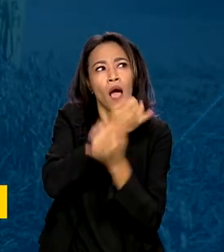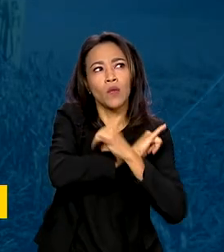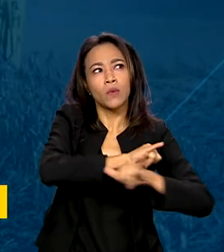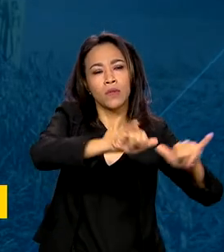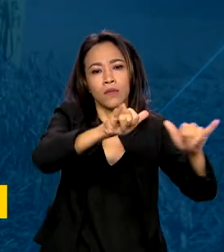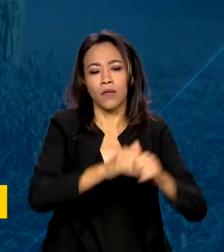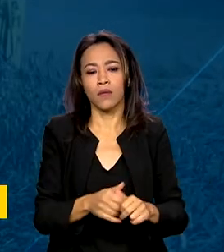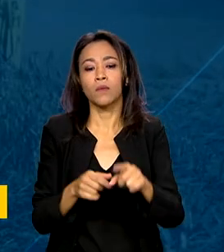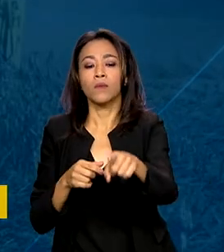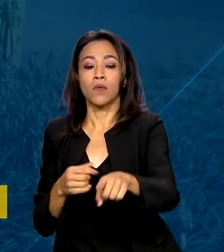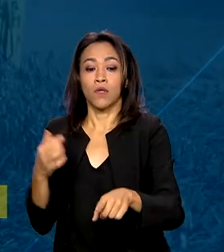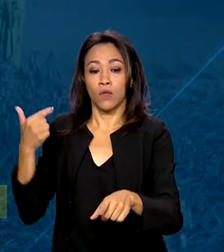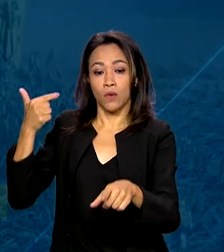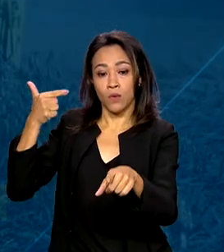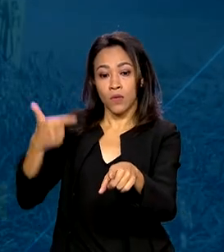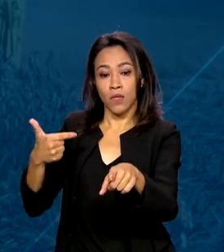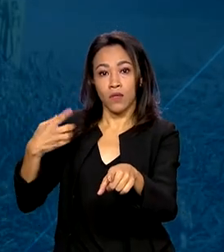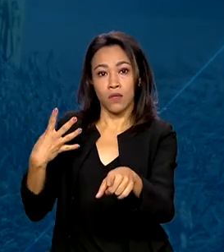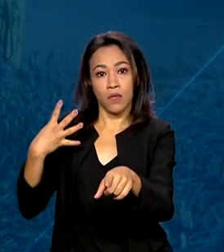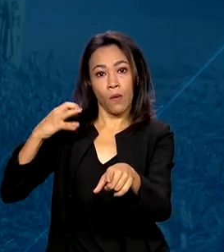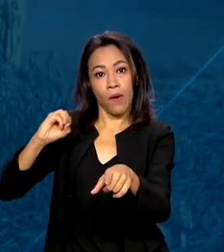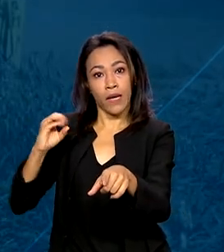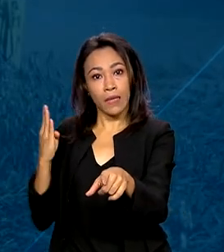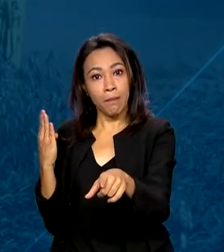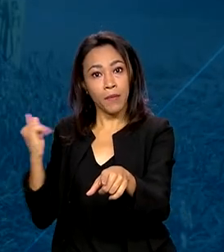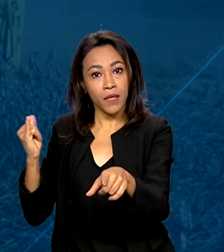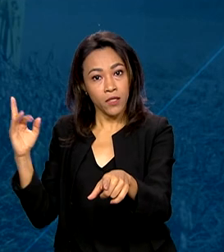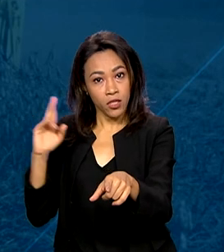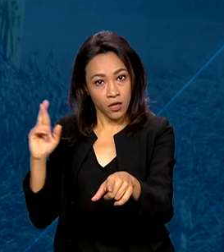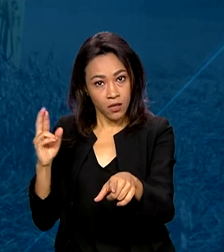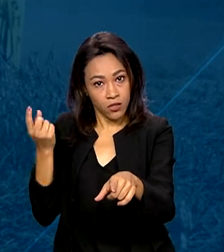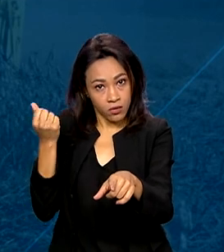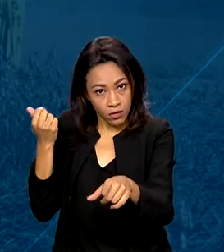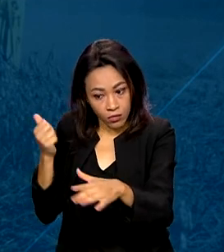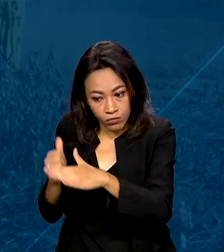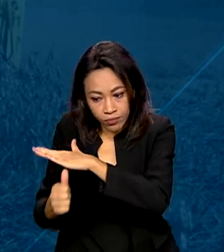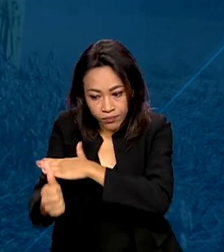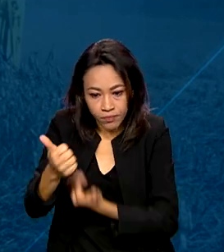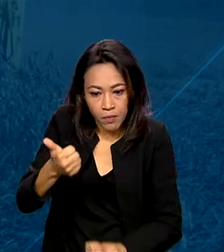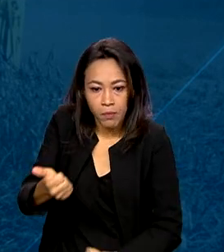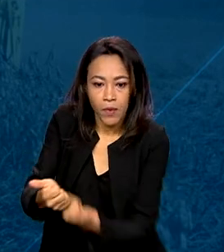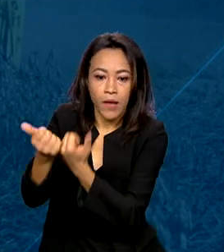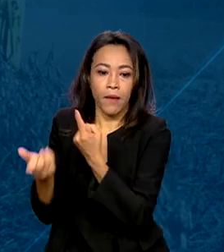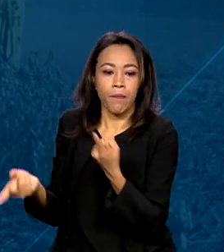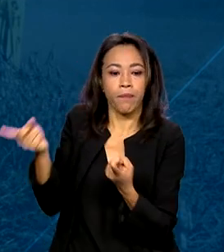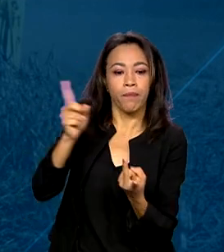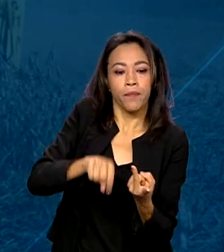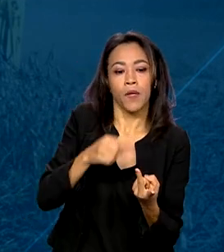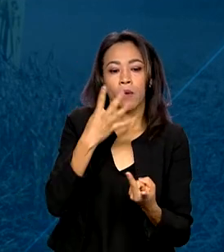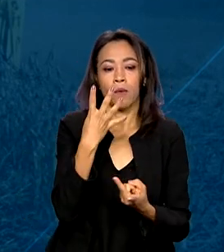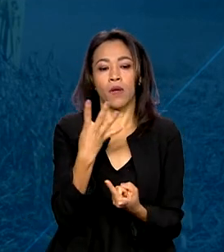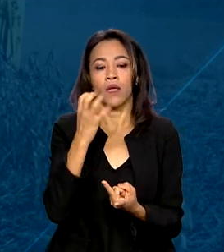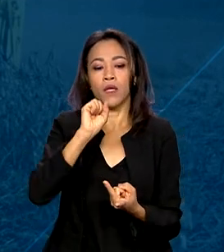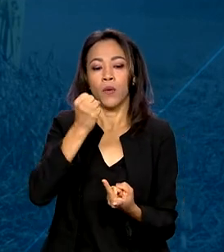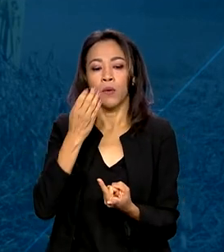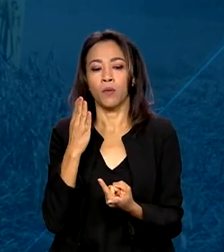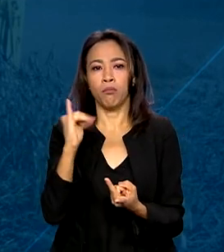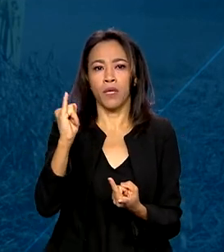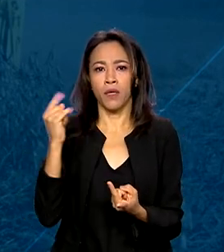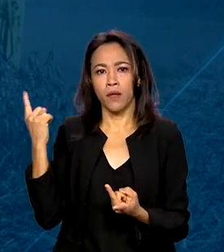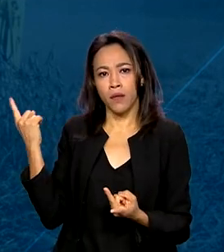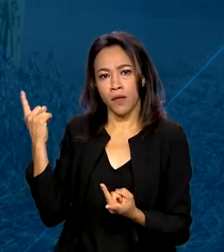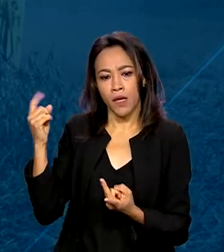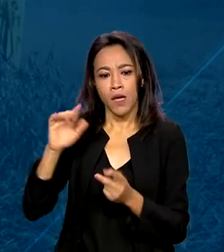240 bilhões de reais para financiamento do setor, 48 bilhões de reais para agricultores